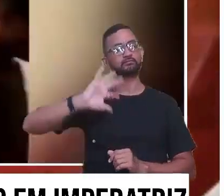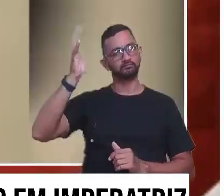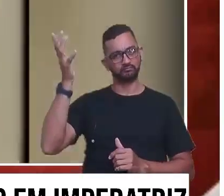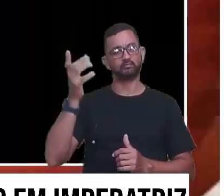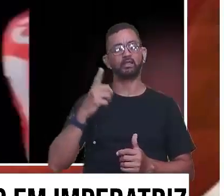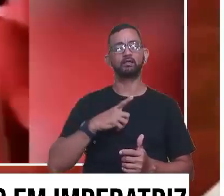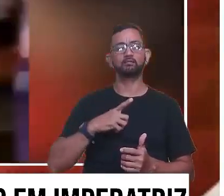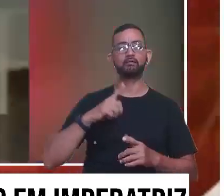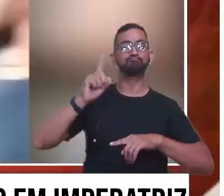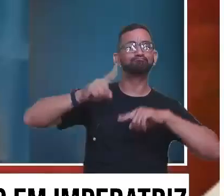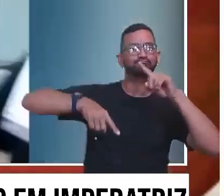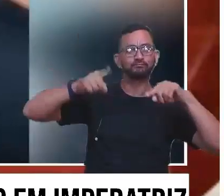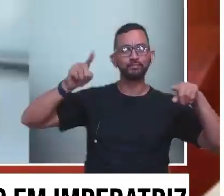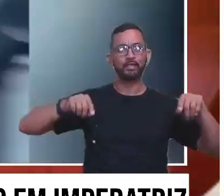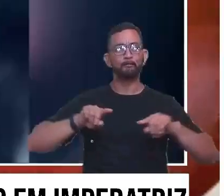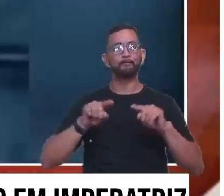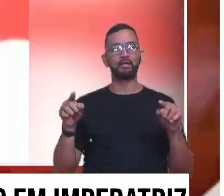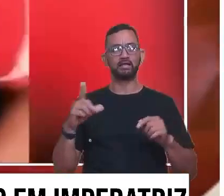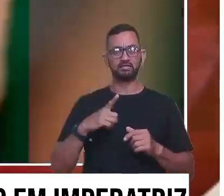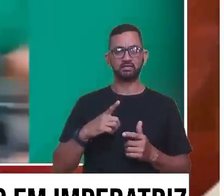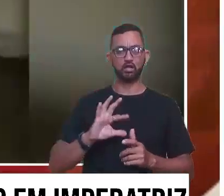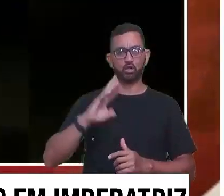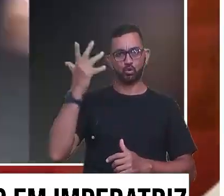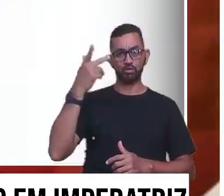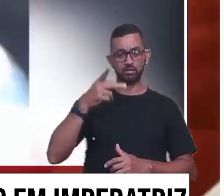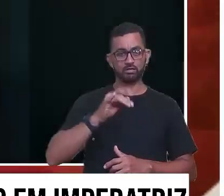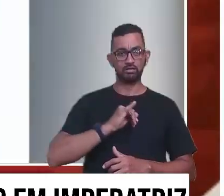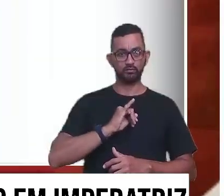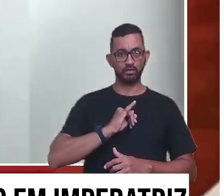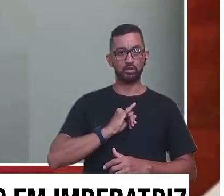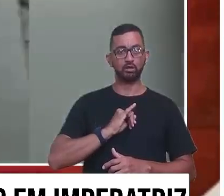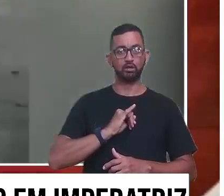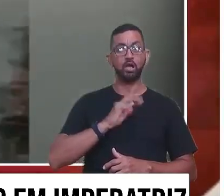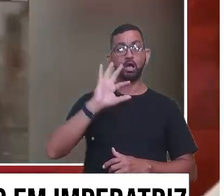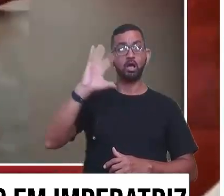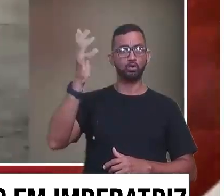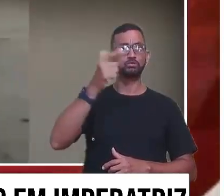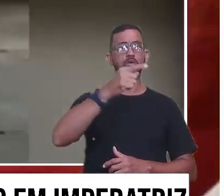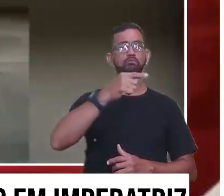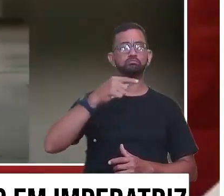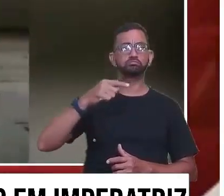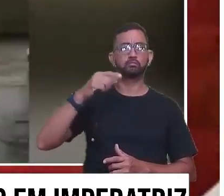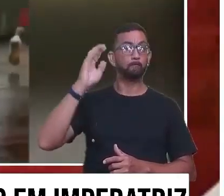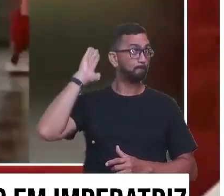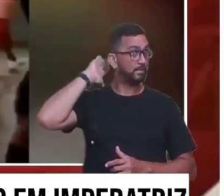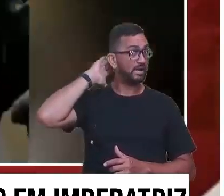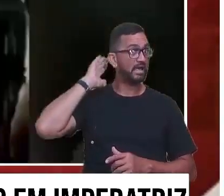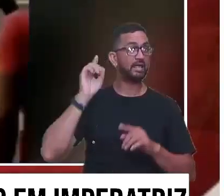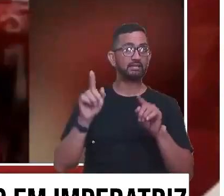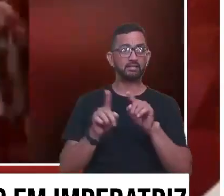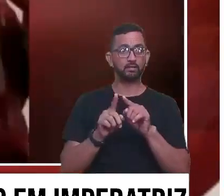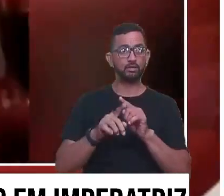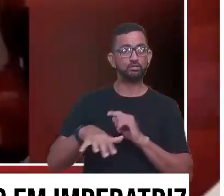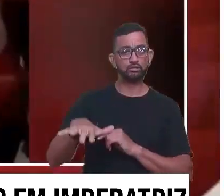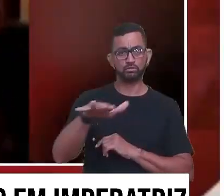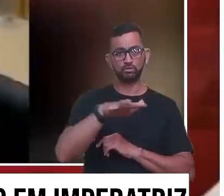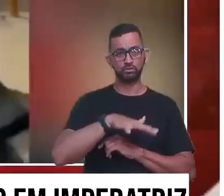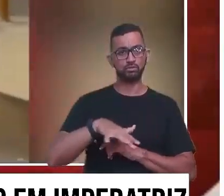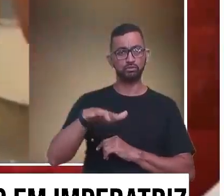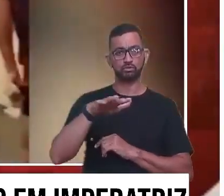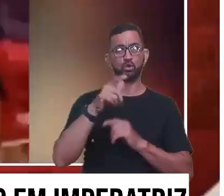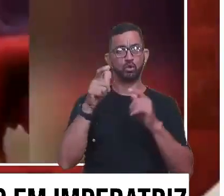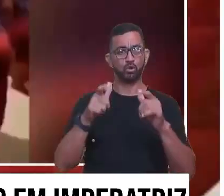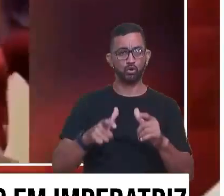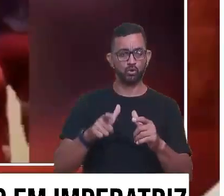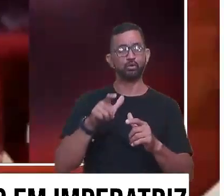causado muita instabilidade. E aí, assim como aconteceu aqui em Imperatriz, também aconteceu em outros pontos do Pará, e em toda a região, na